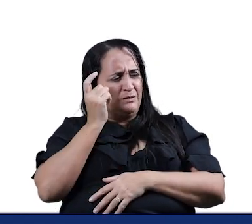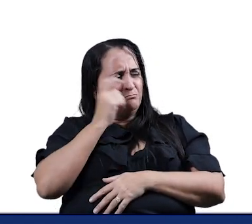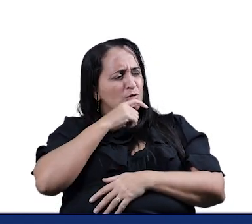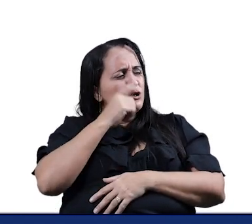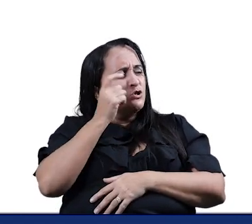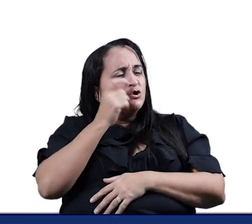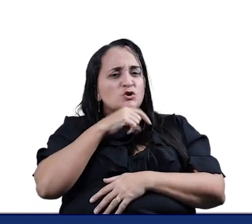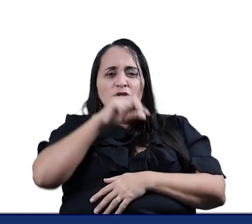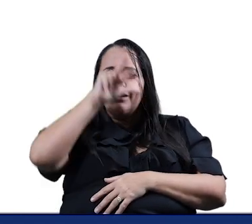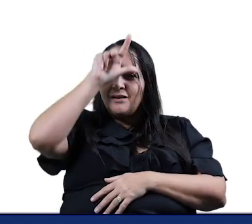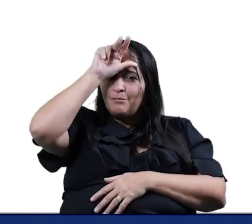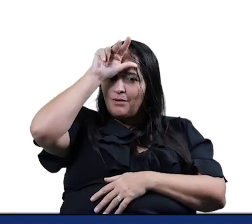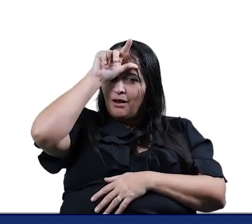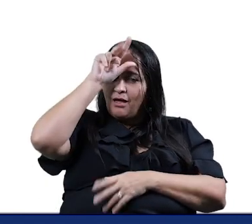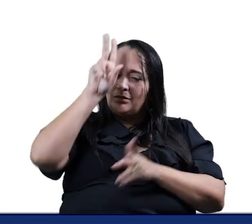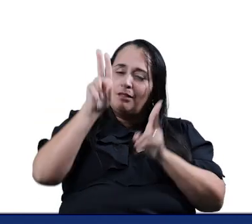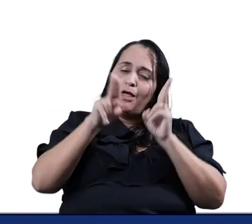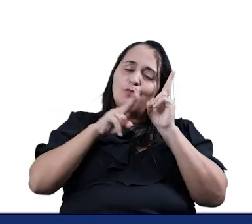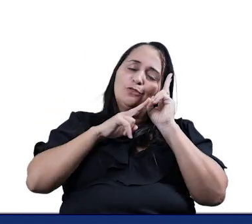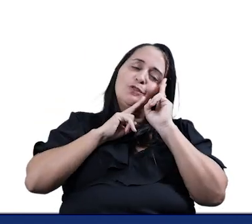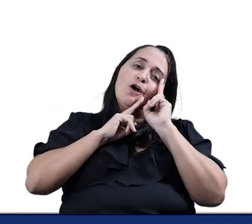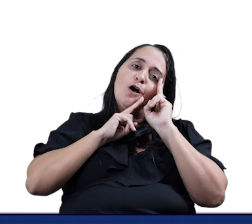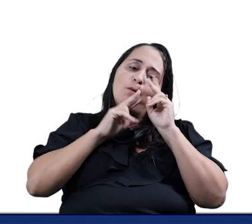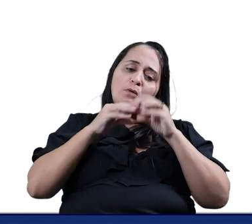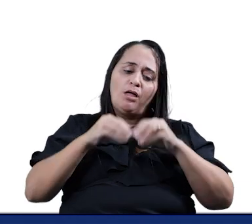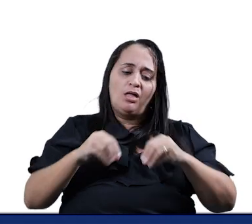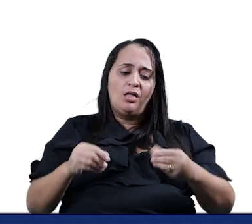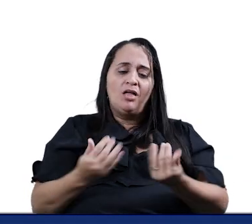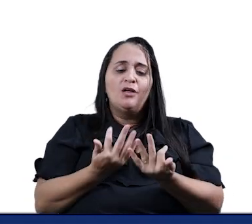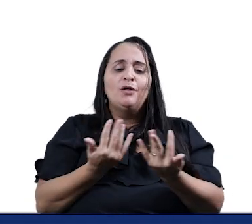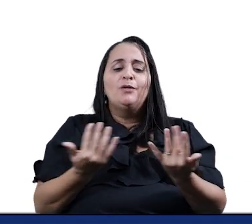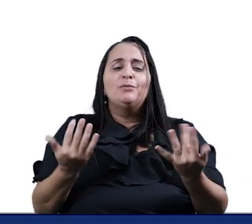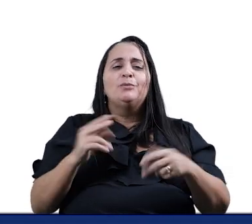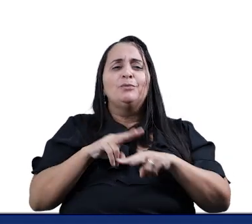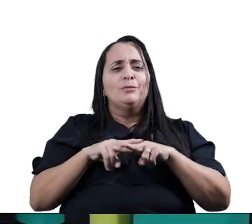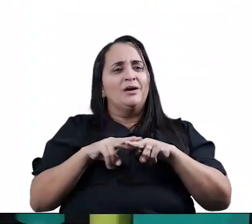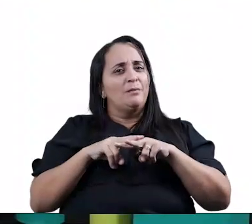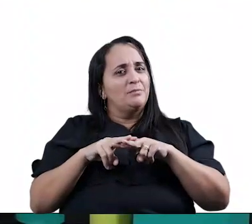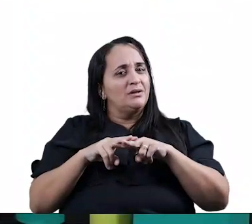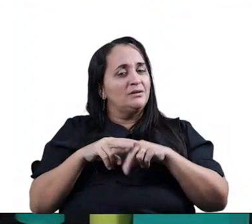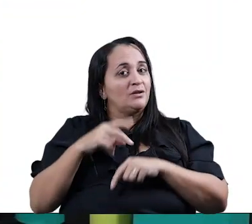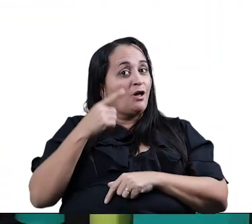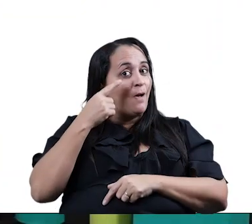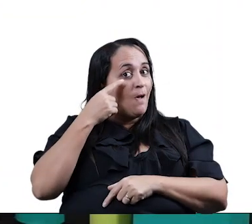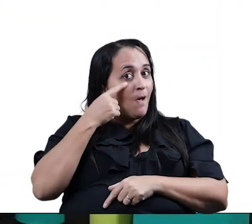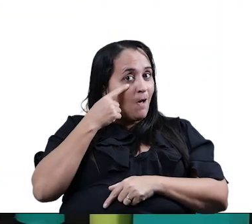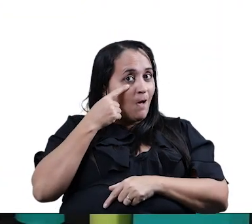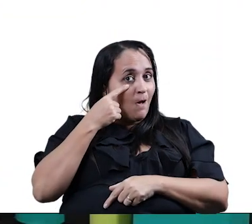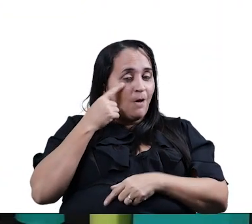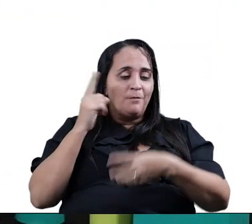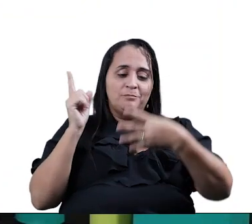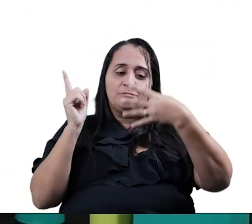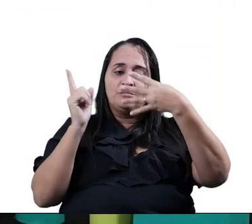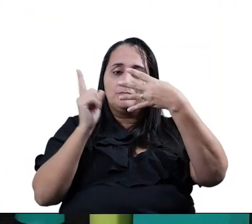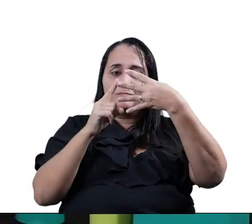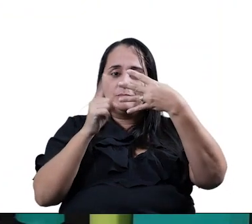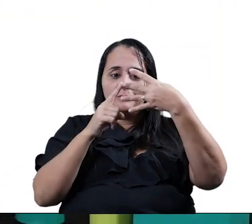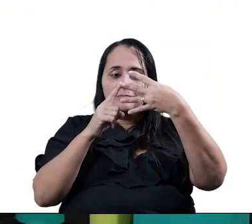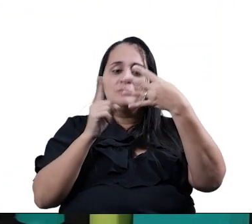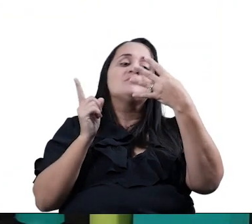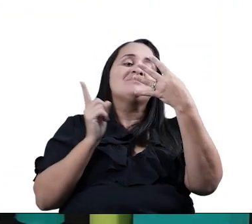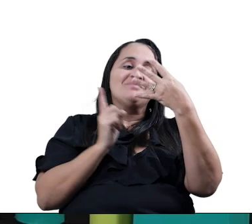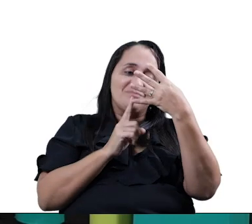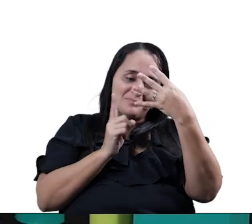Cetim e capim Estão rimando Cetim está no segundo verso E